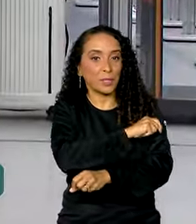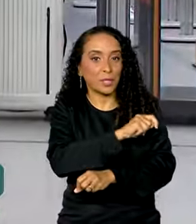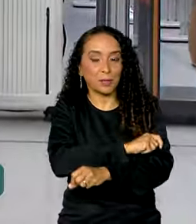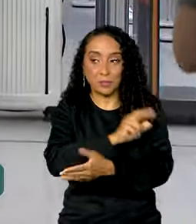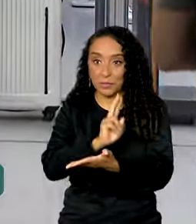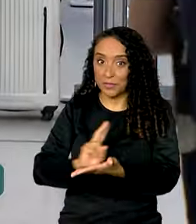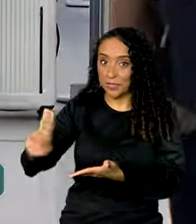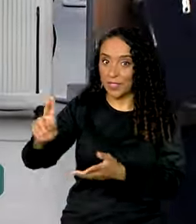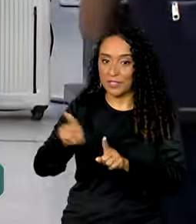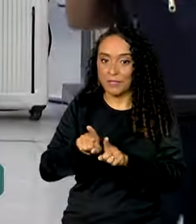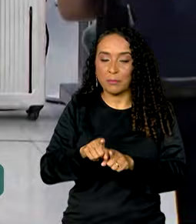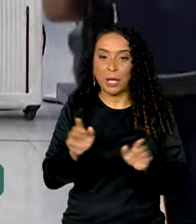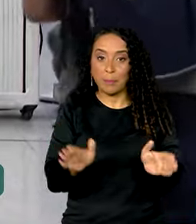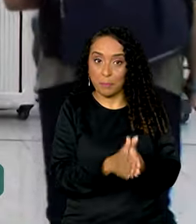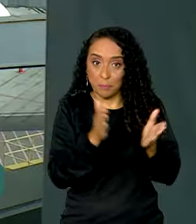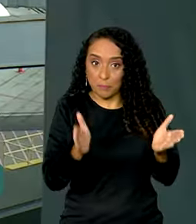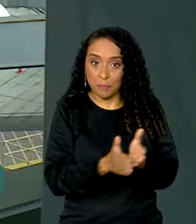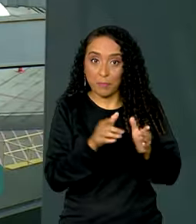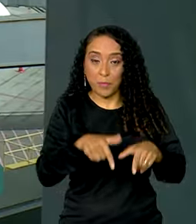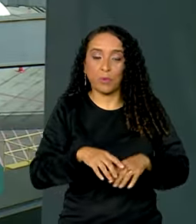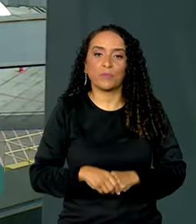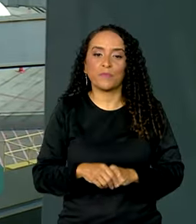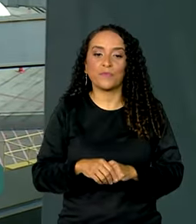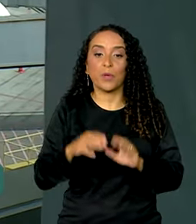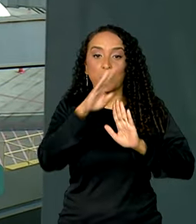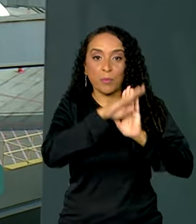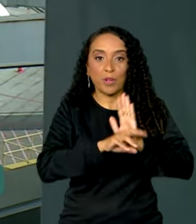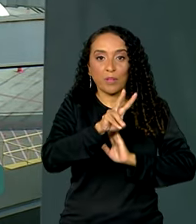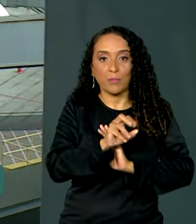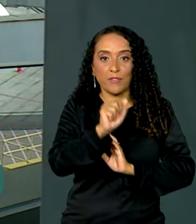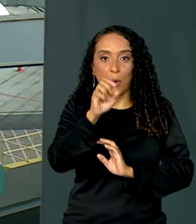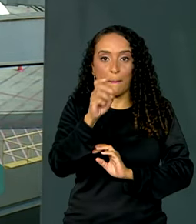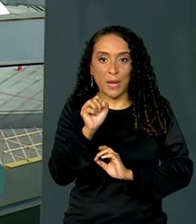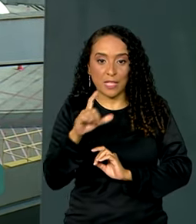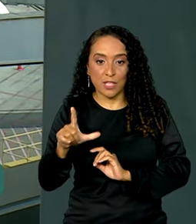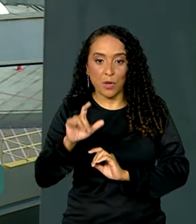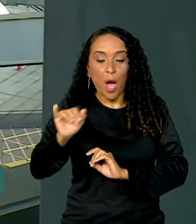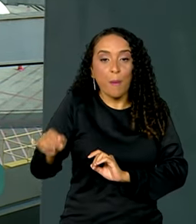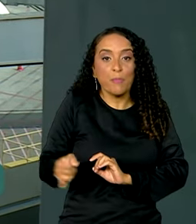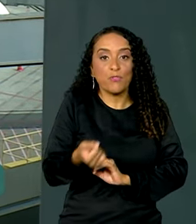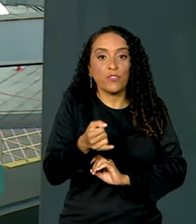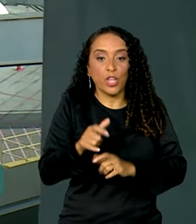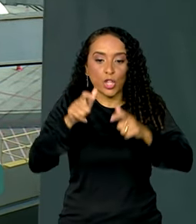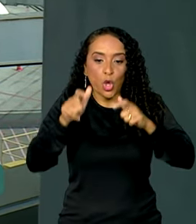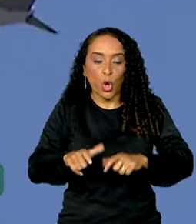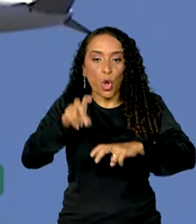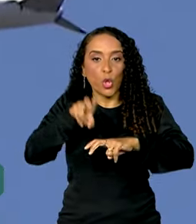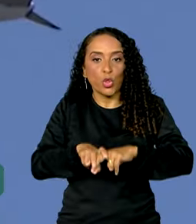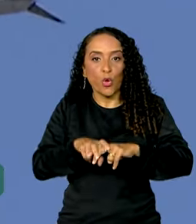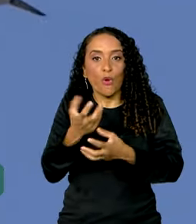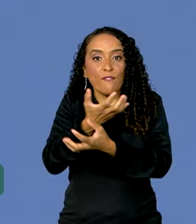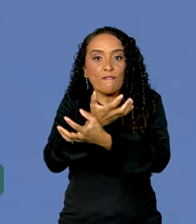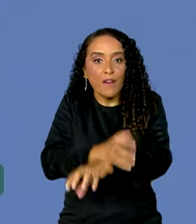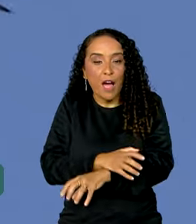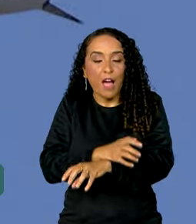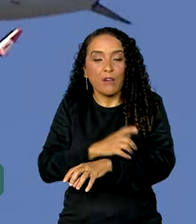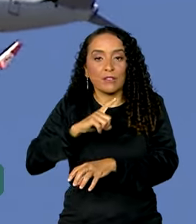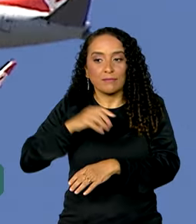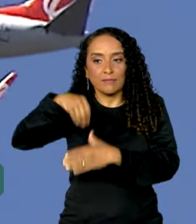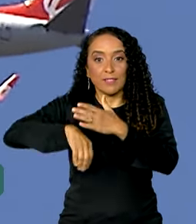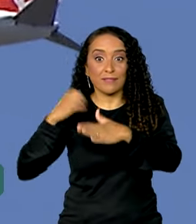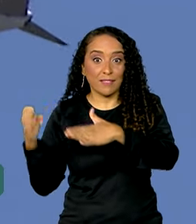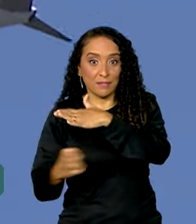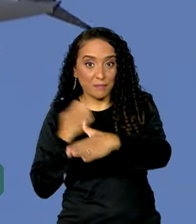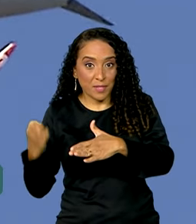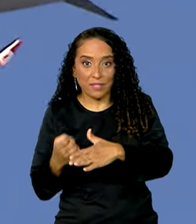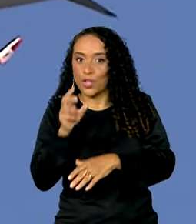universitários de baixa renda. O Voa Brasil aproveita os assentos ociosos oferecidos pelas companhias aéreas